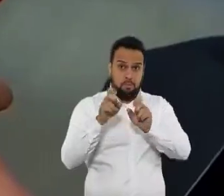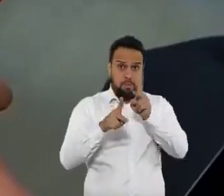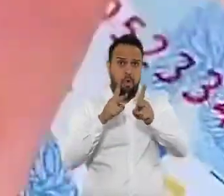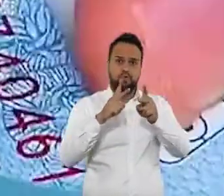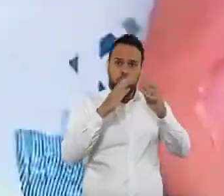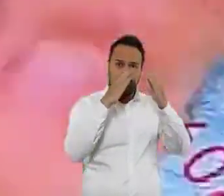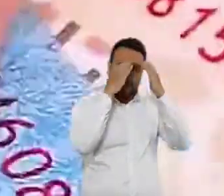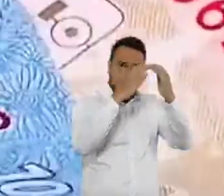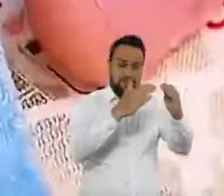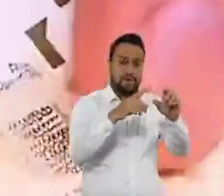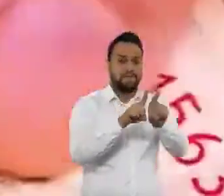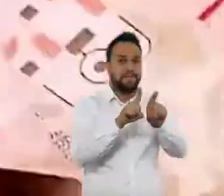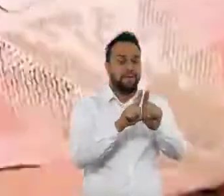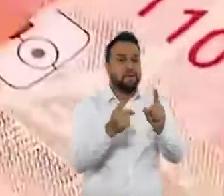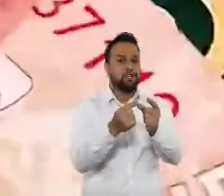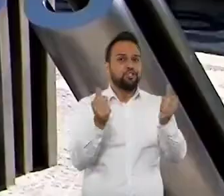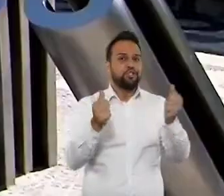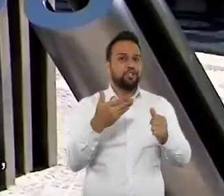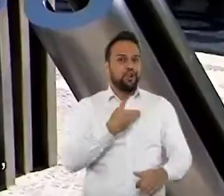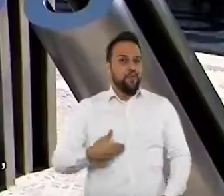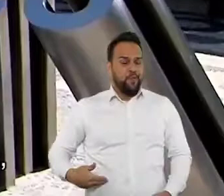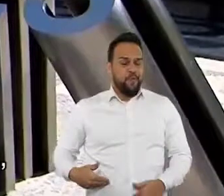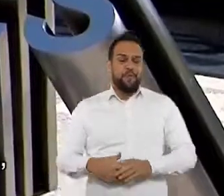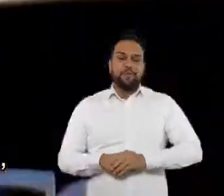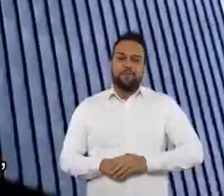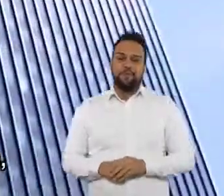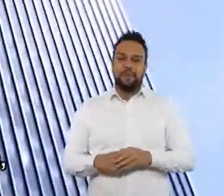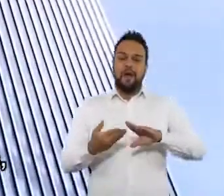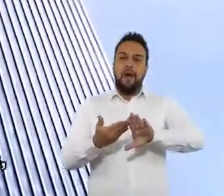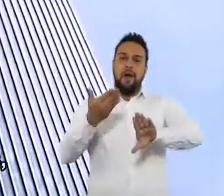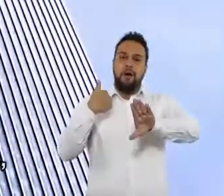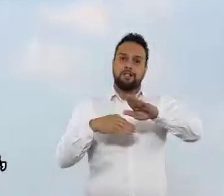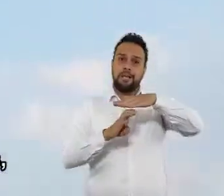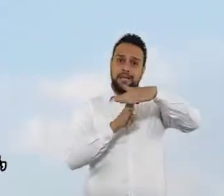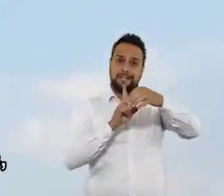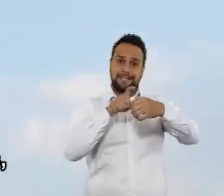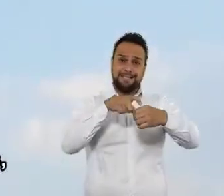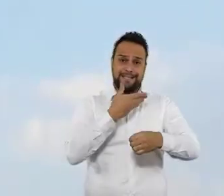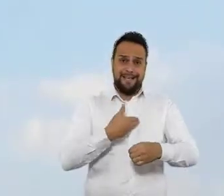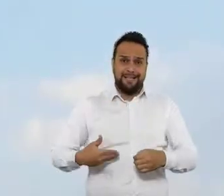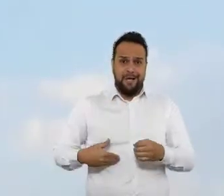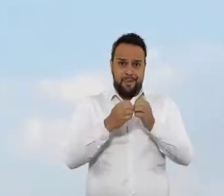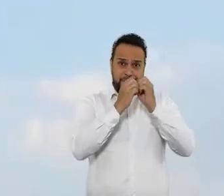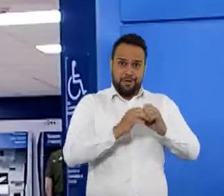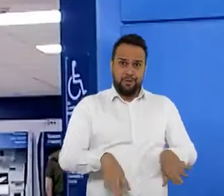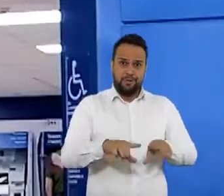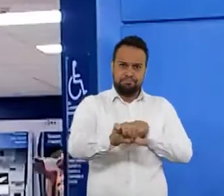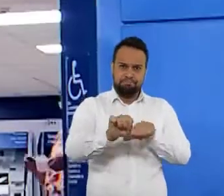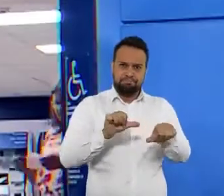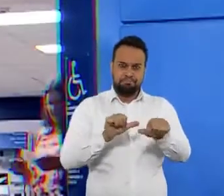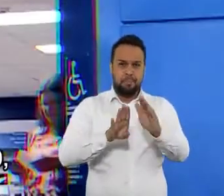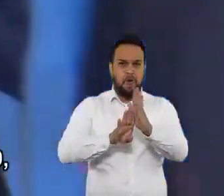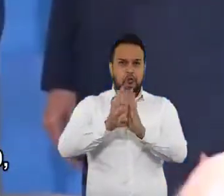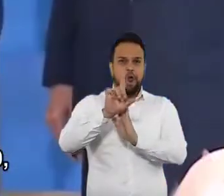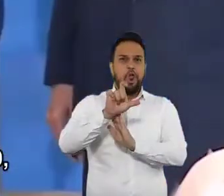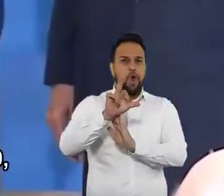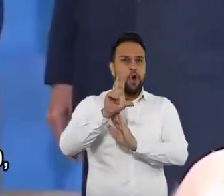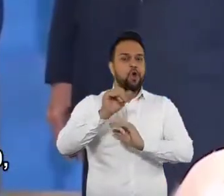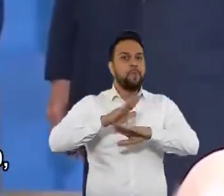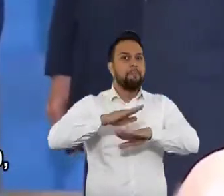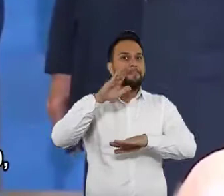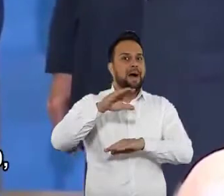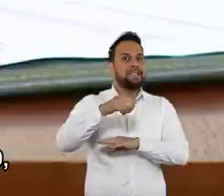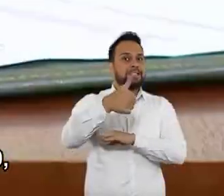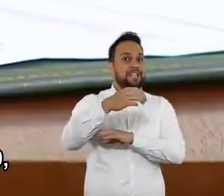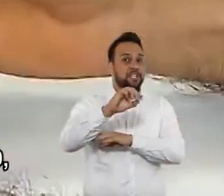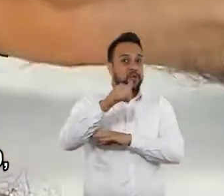levado a sério, assim como o dinheiro público. As estatais que antes davam prejuízos, passaram a dar lucro. Foram mais de